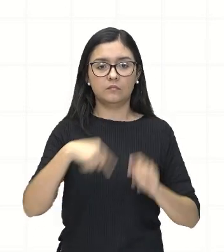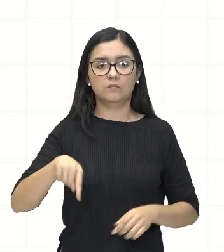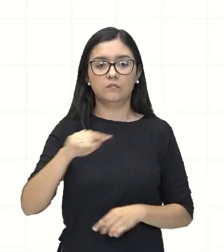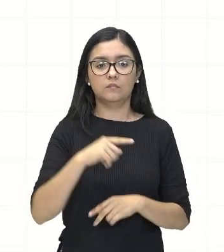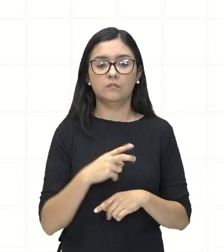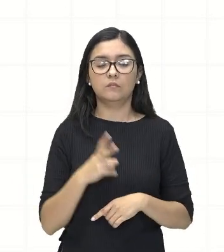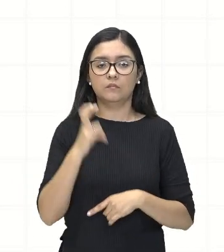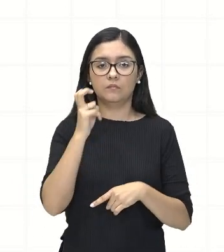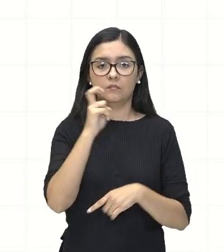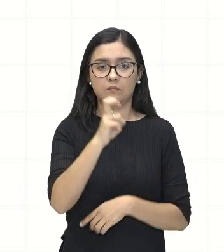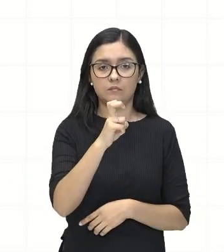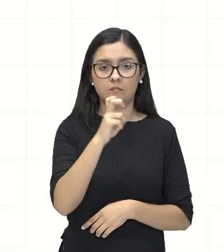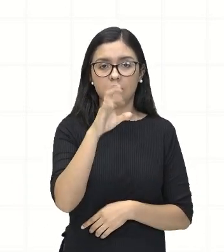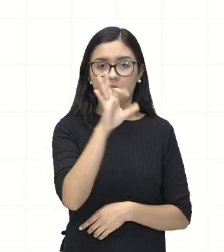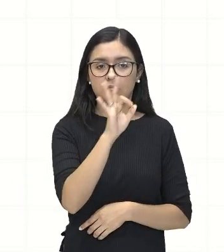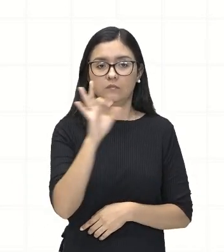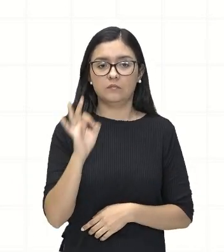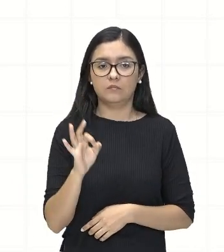5%,